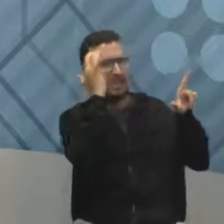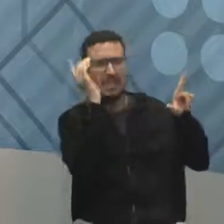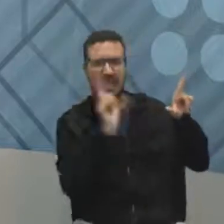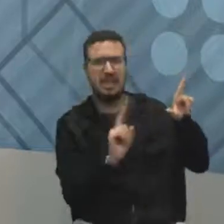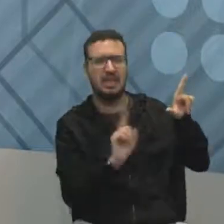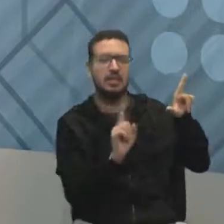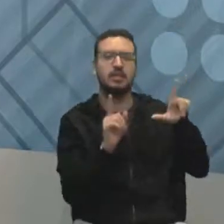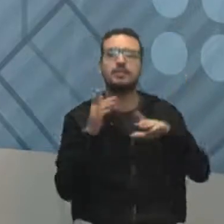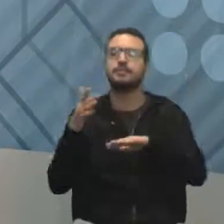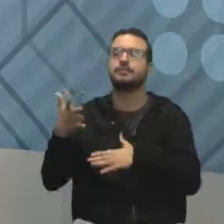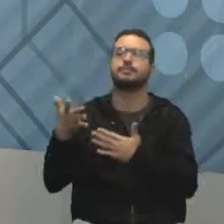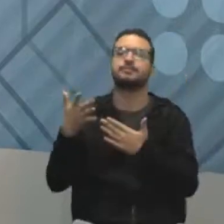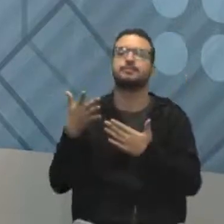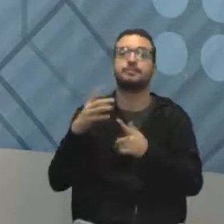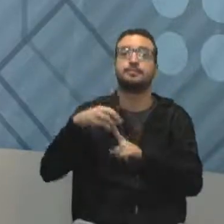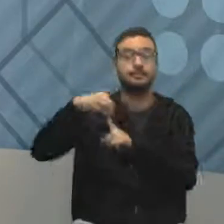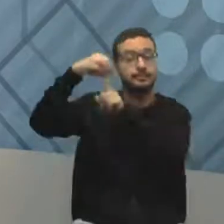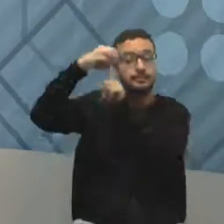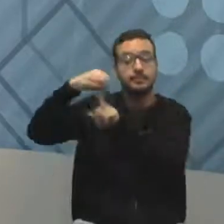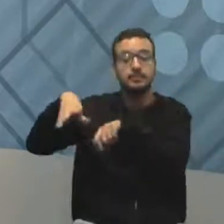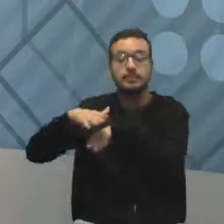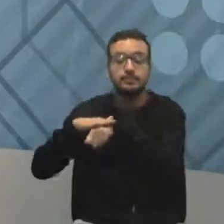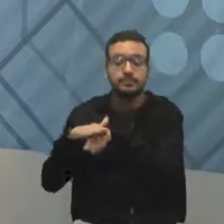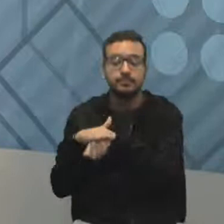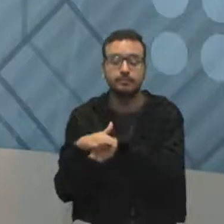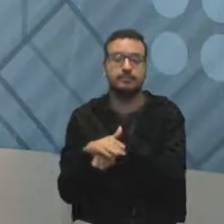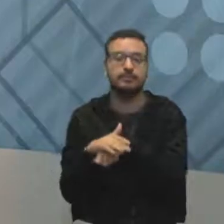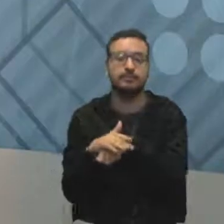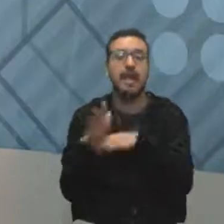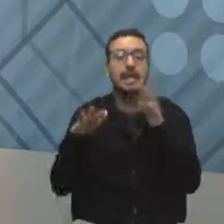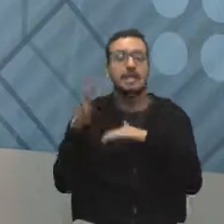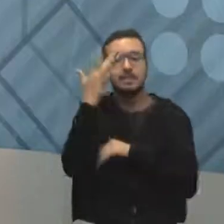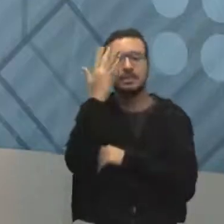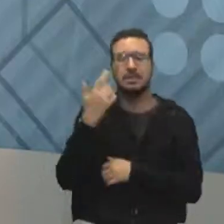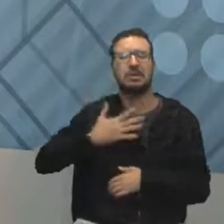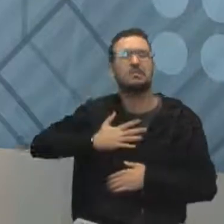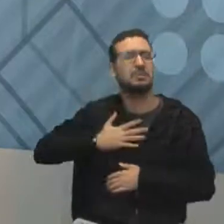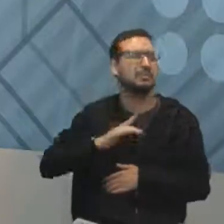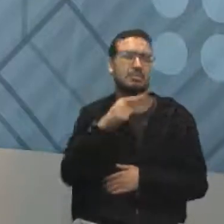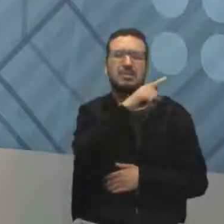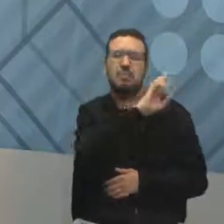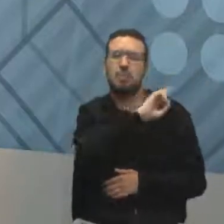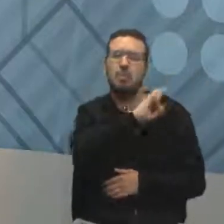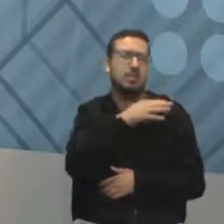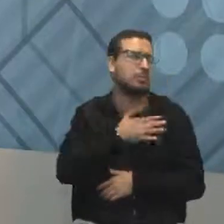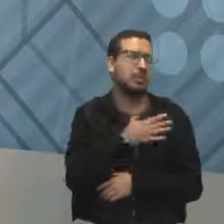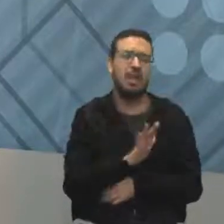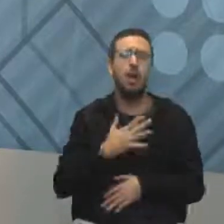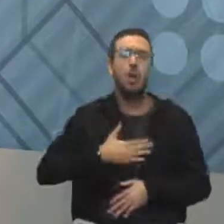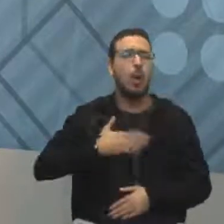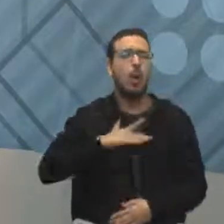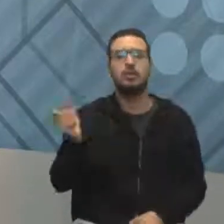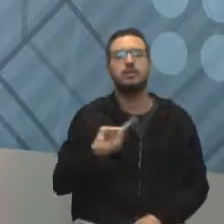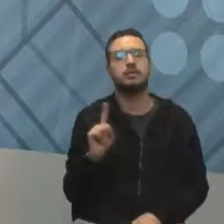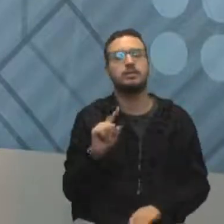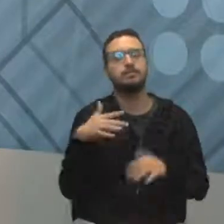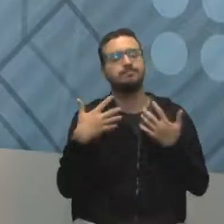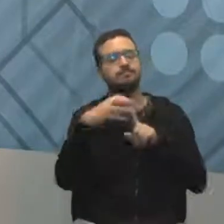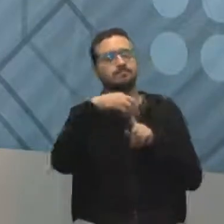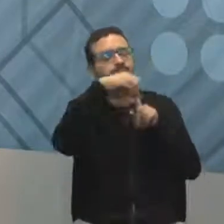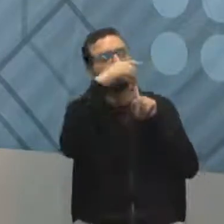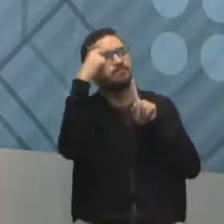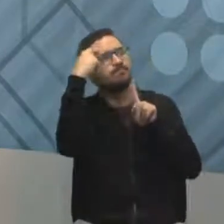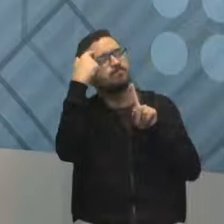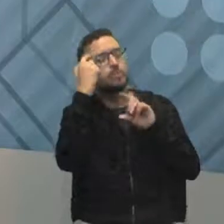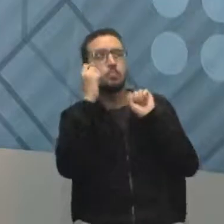acontecendo? Ah, não estou gostando muito do meu trabalho. Então, vamos procurar outro bacana. Pode ser que tenha uma coisa muito legal para você fazer aqui.